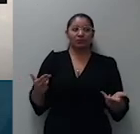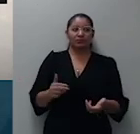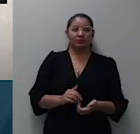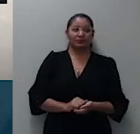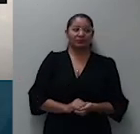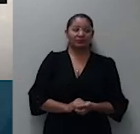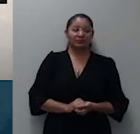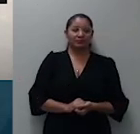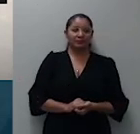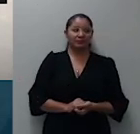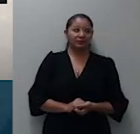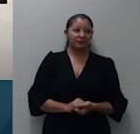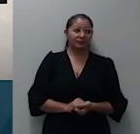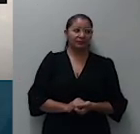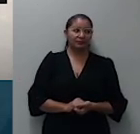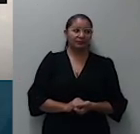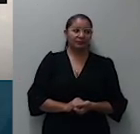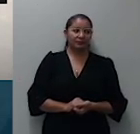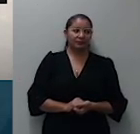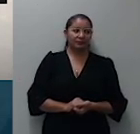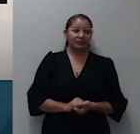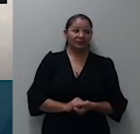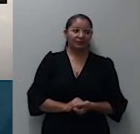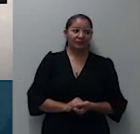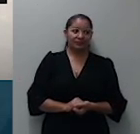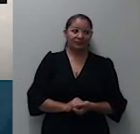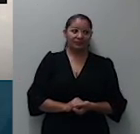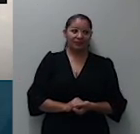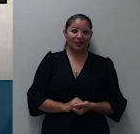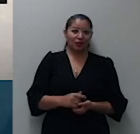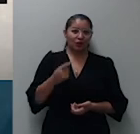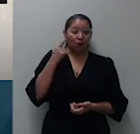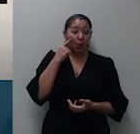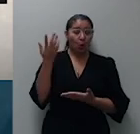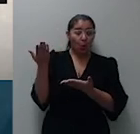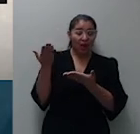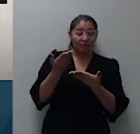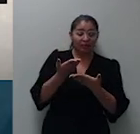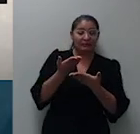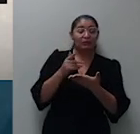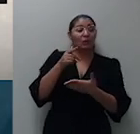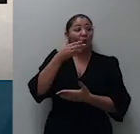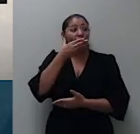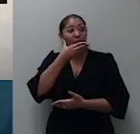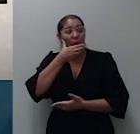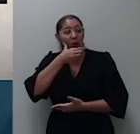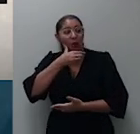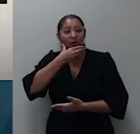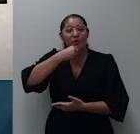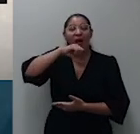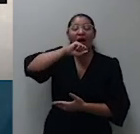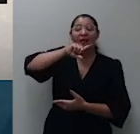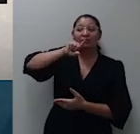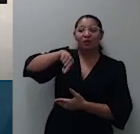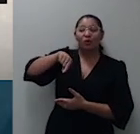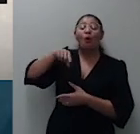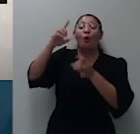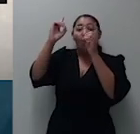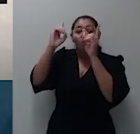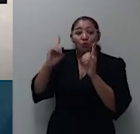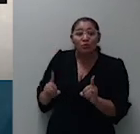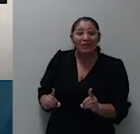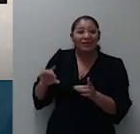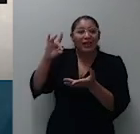estabelece o diploma civilista o usufruto legal pelos pais ou seja o direito real de gozo e